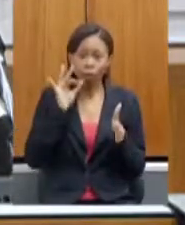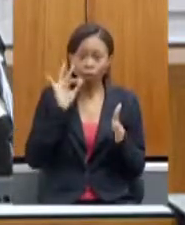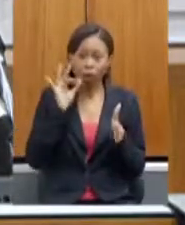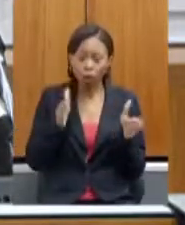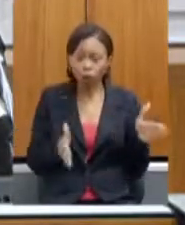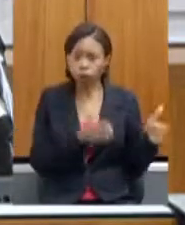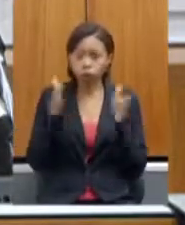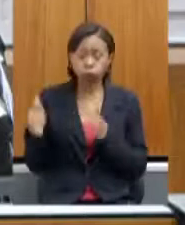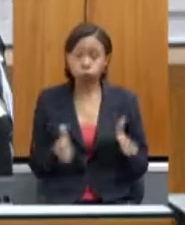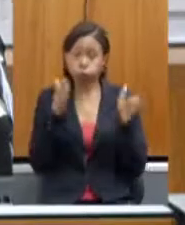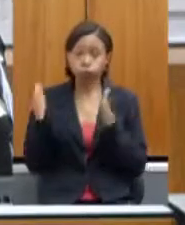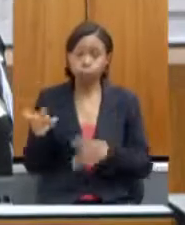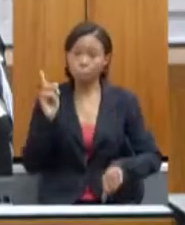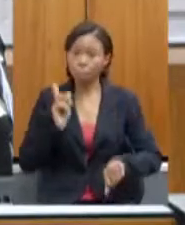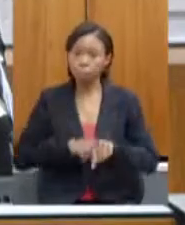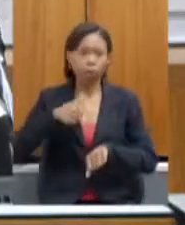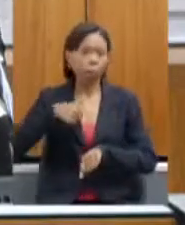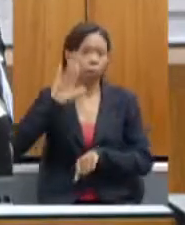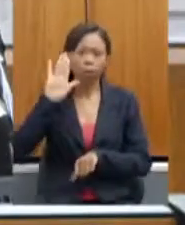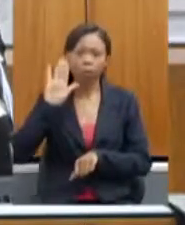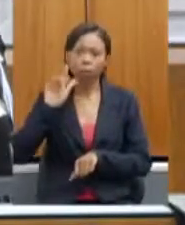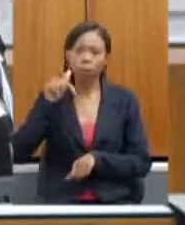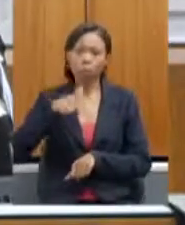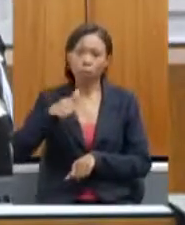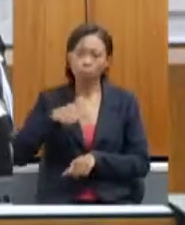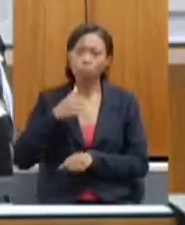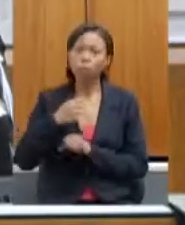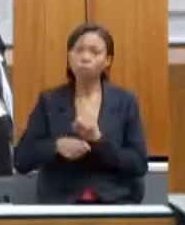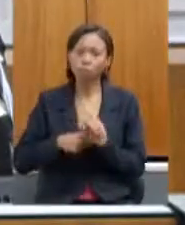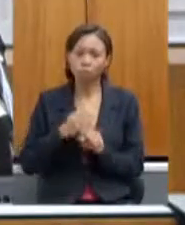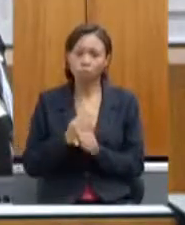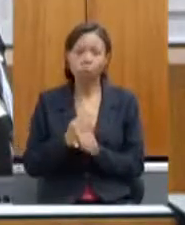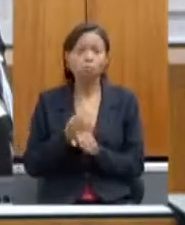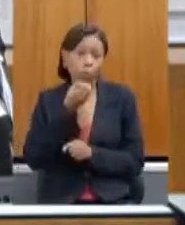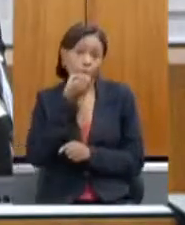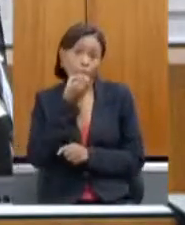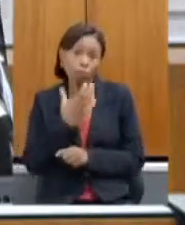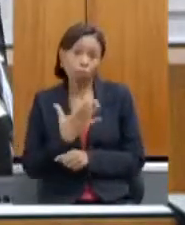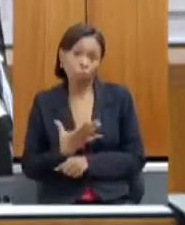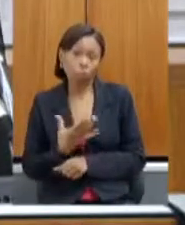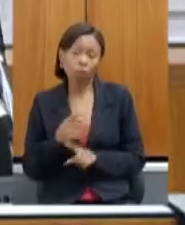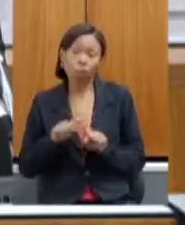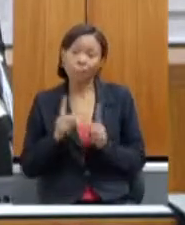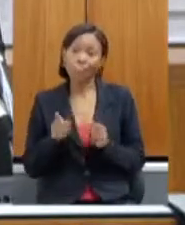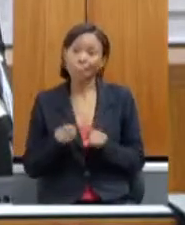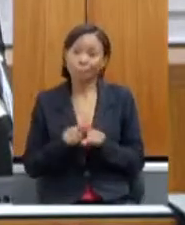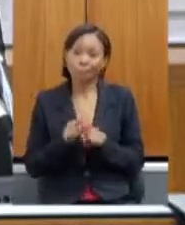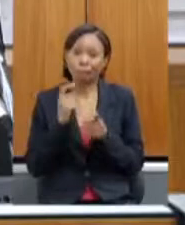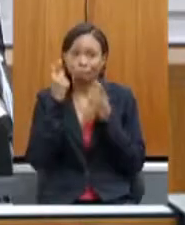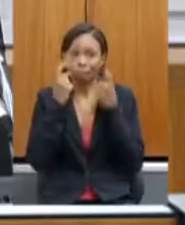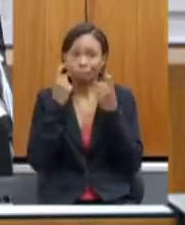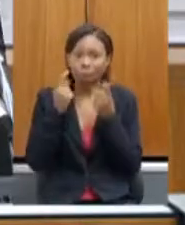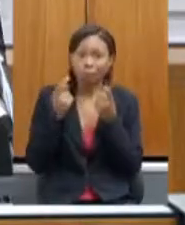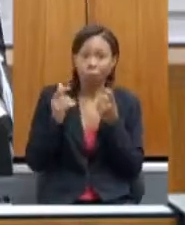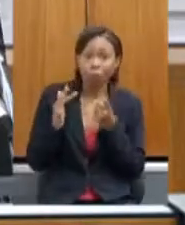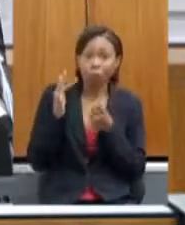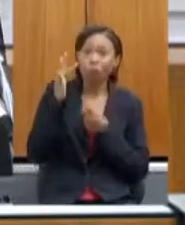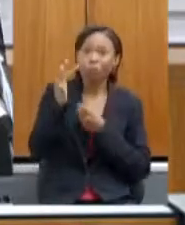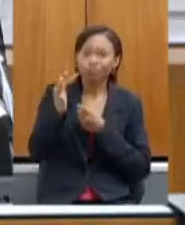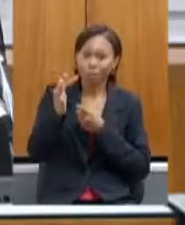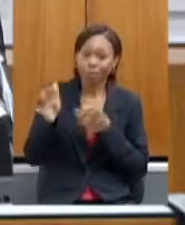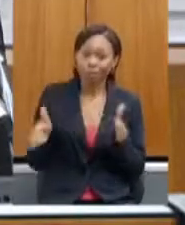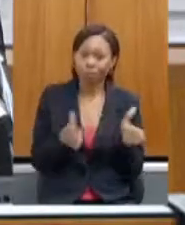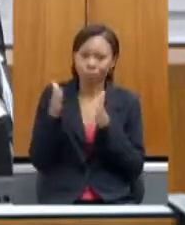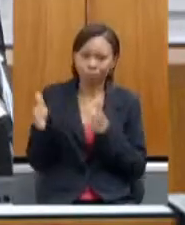safra da nossa história. É bom, por um lado, e também nos traz preocupação com as próximas safras. Em